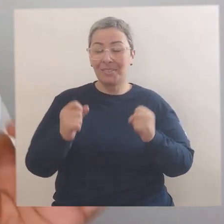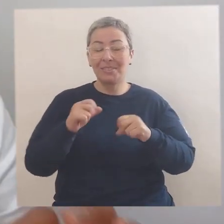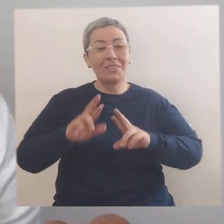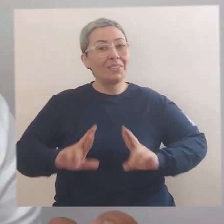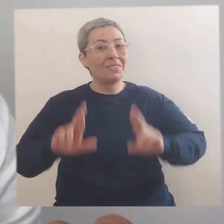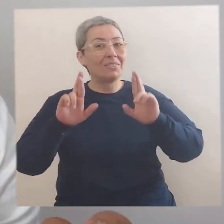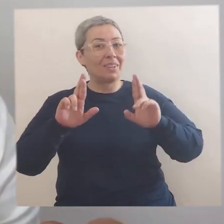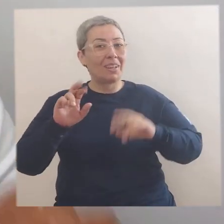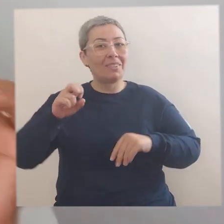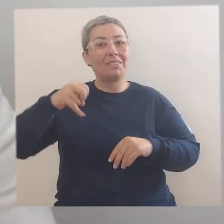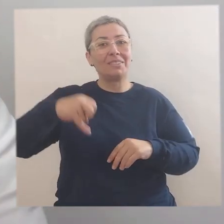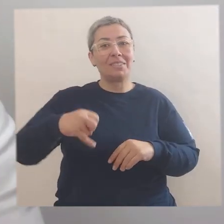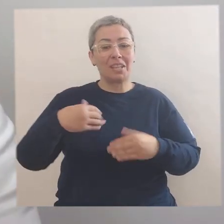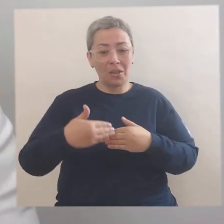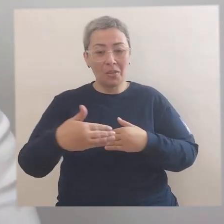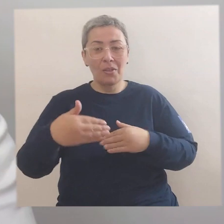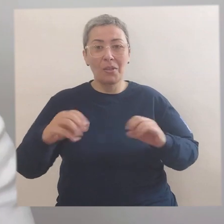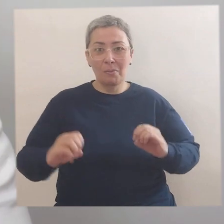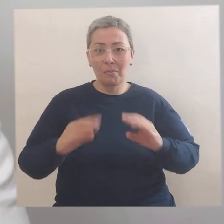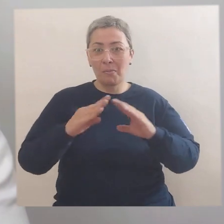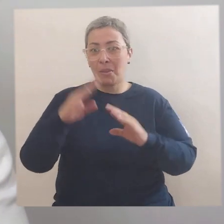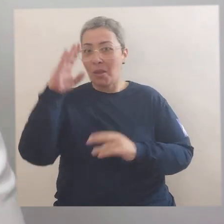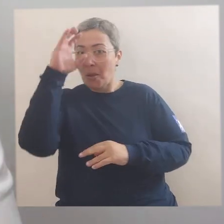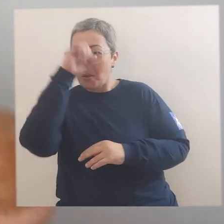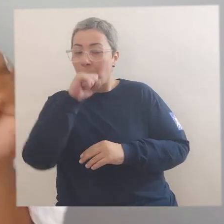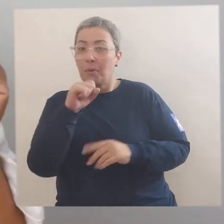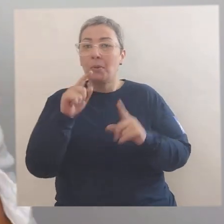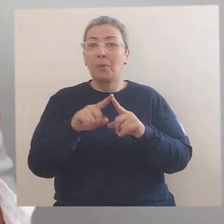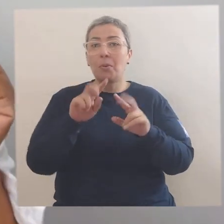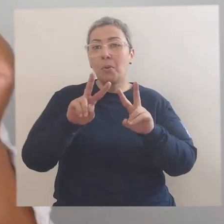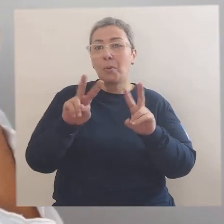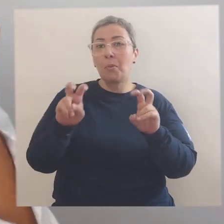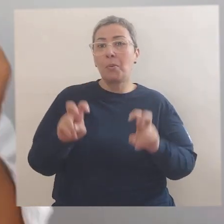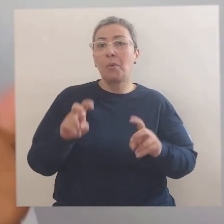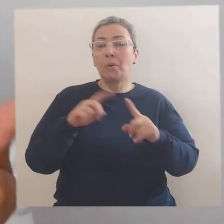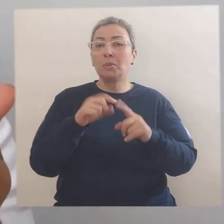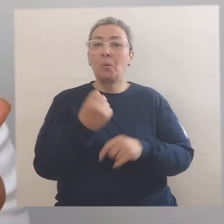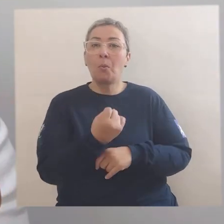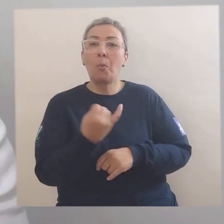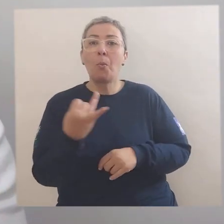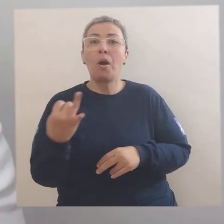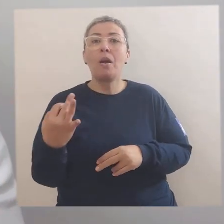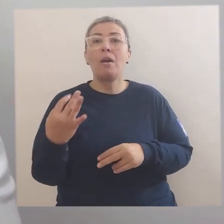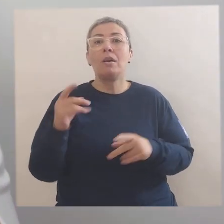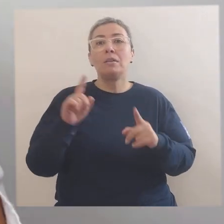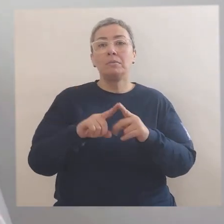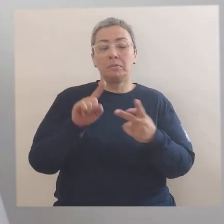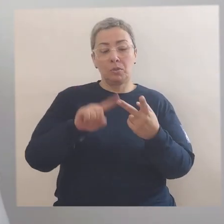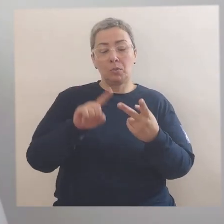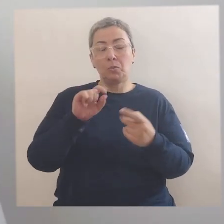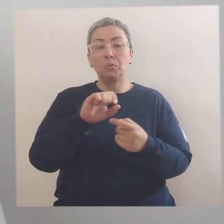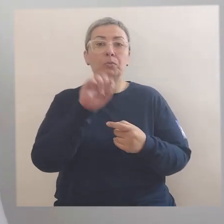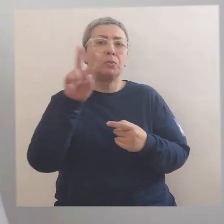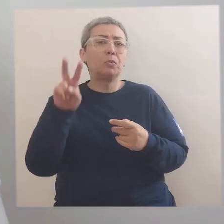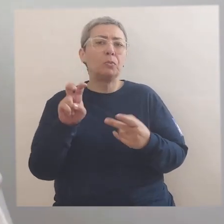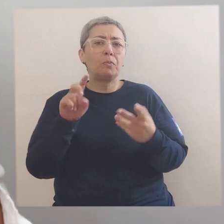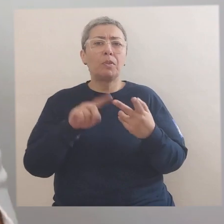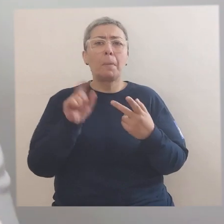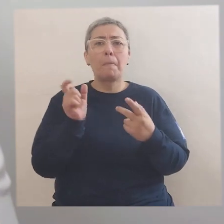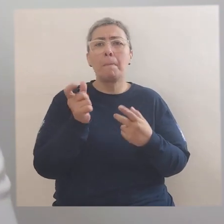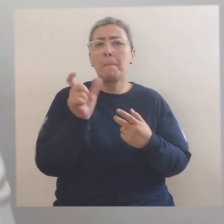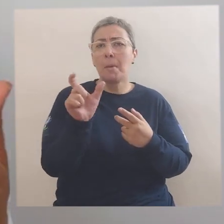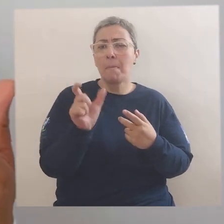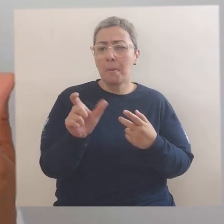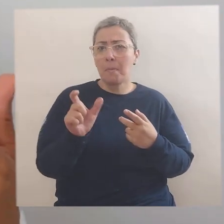Eu espero que sim! Nesse programa você aprendeu sobre quantidades, sobre palavras.